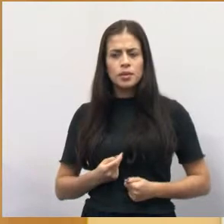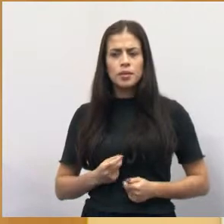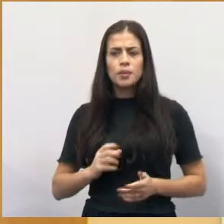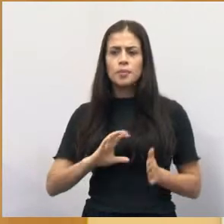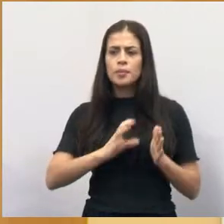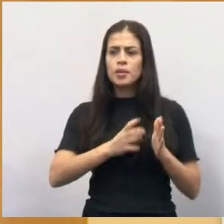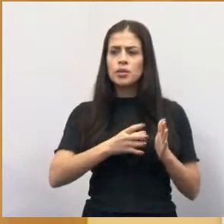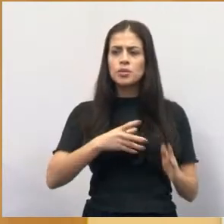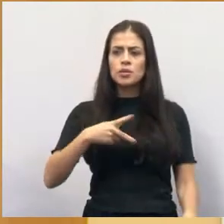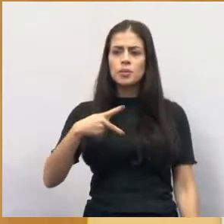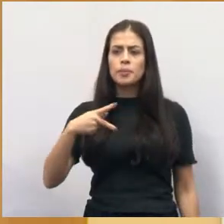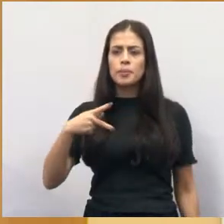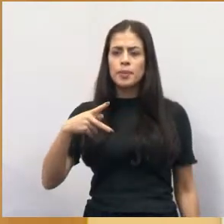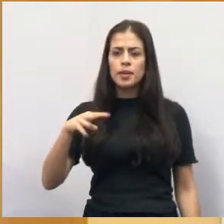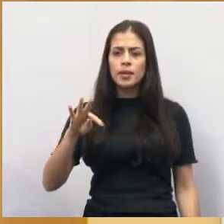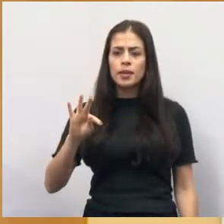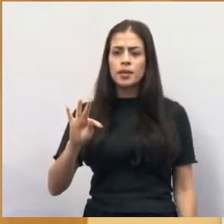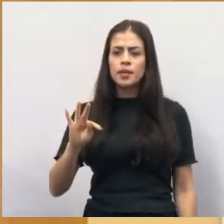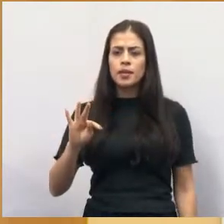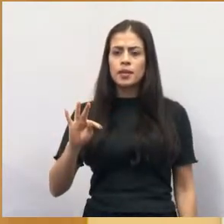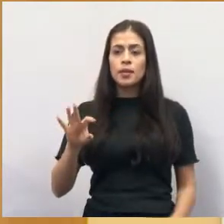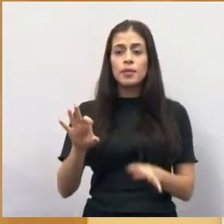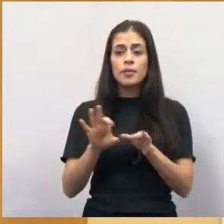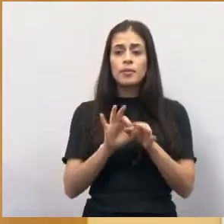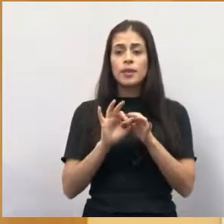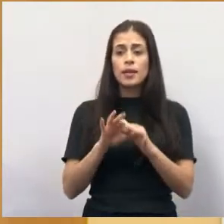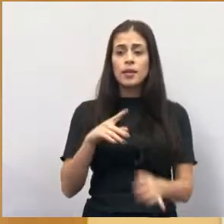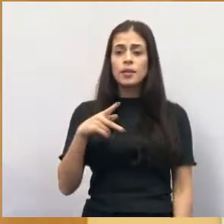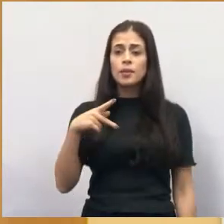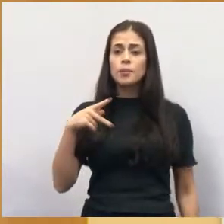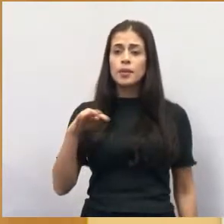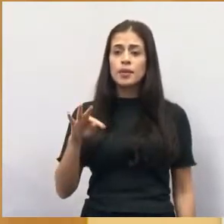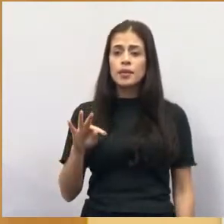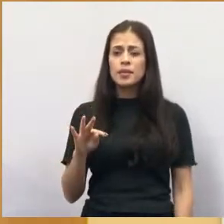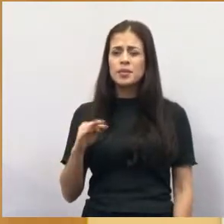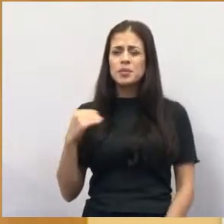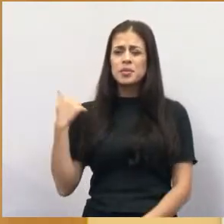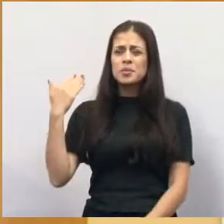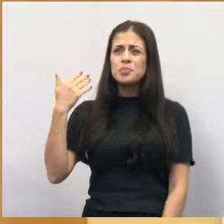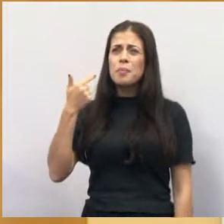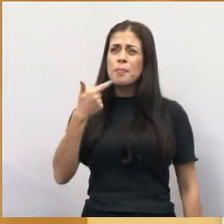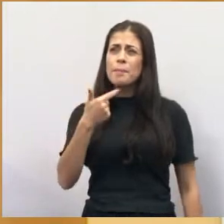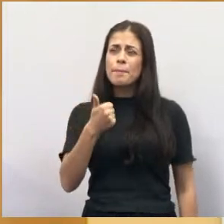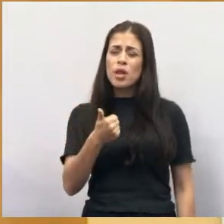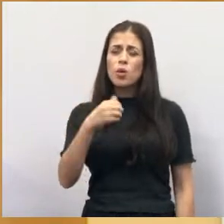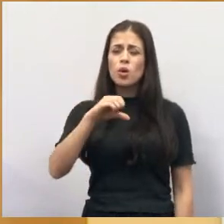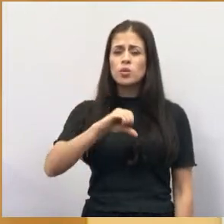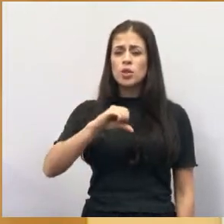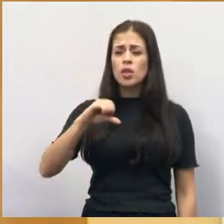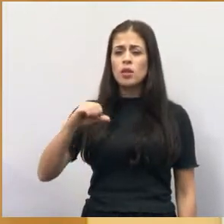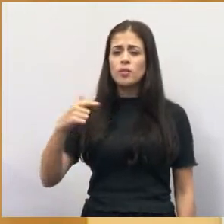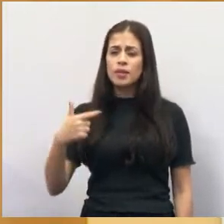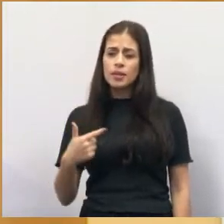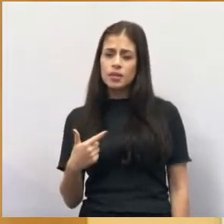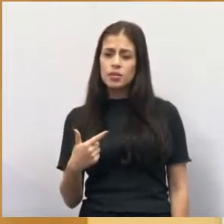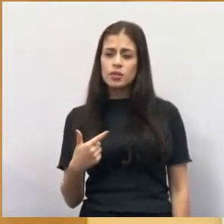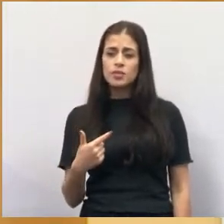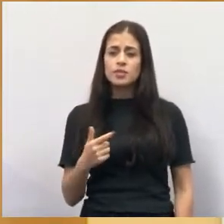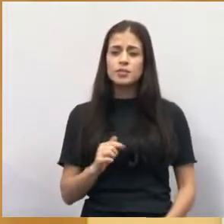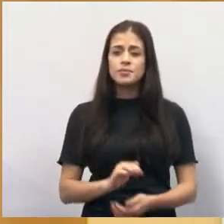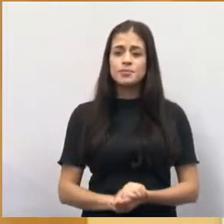Trabalhadores. Eu sou filiado no Partido dos Trabalhadores desde 1992. Então